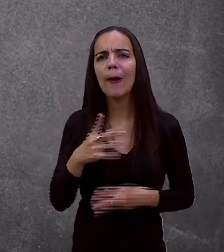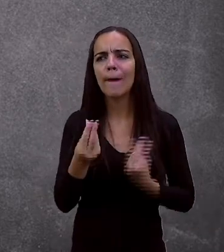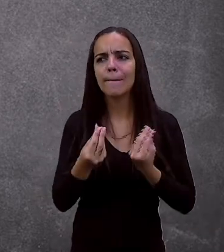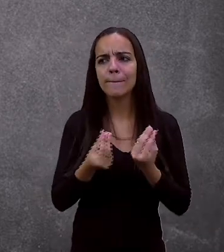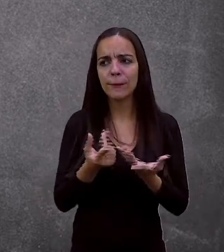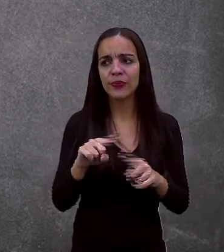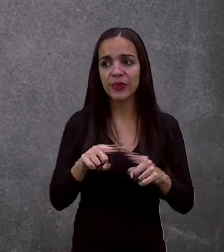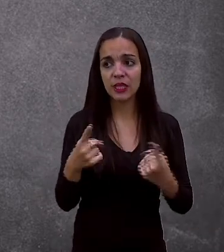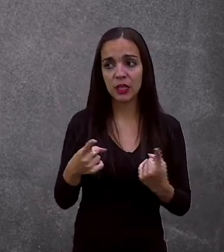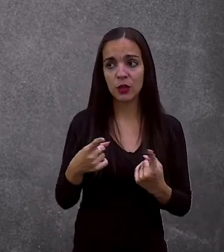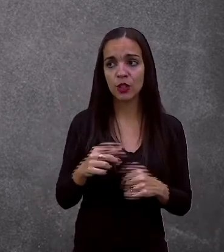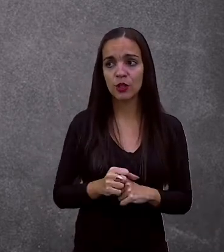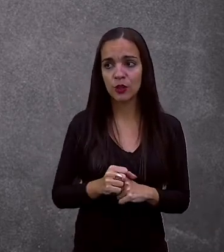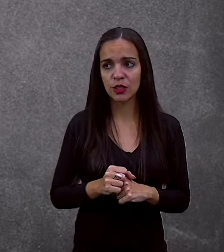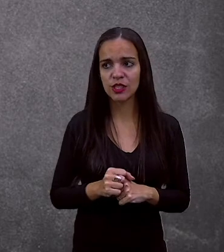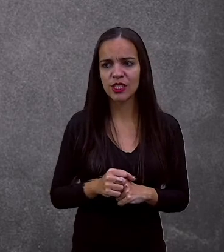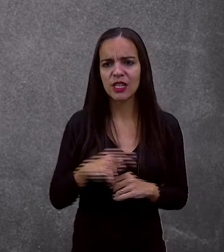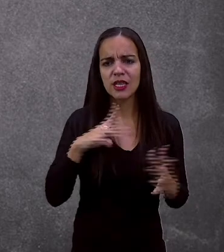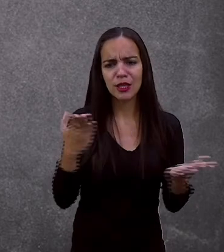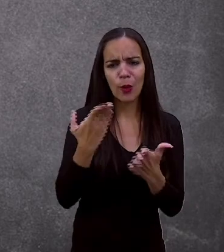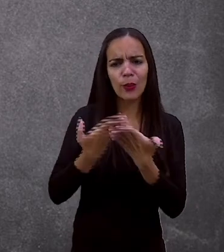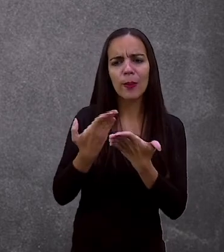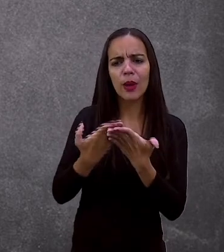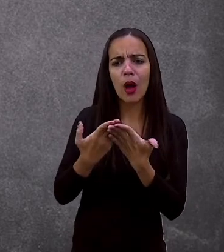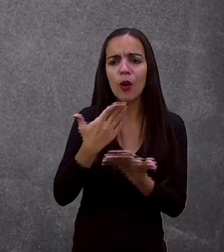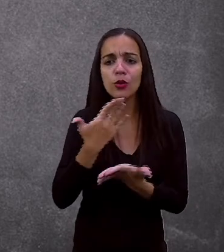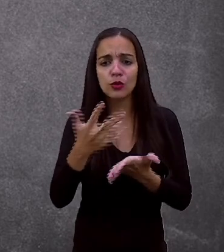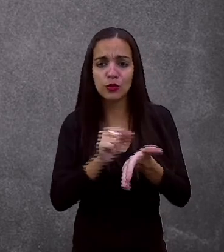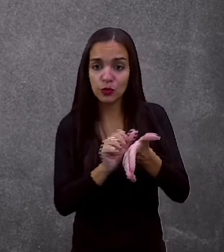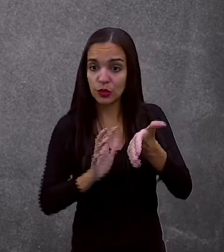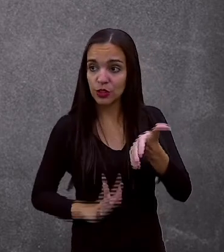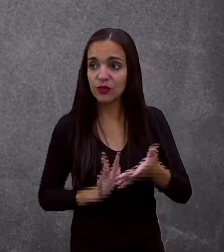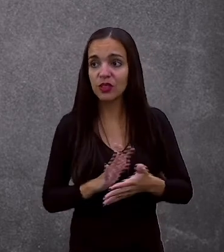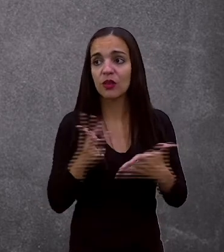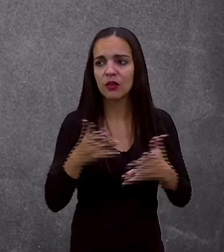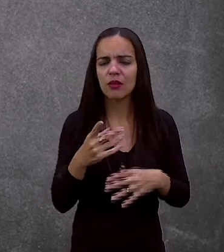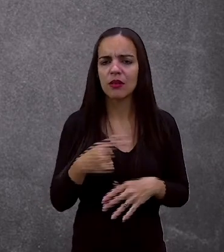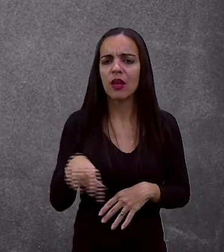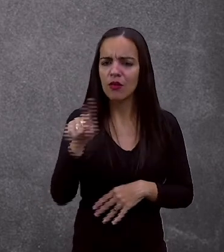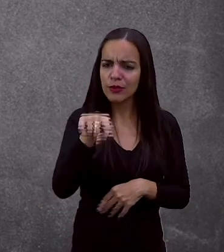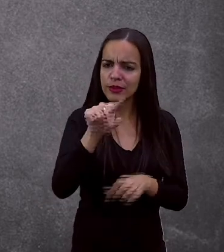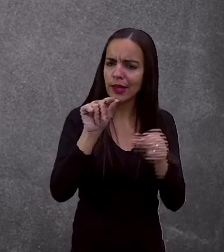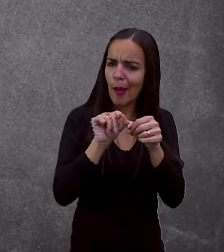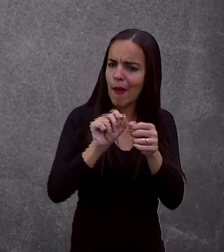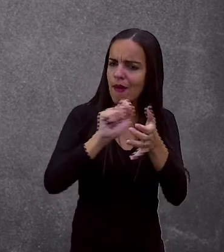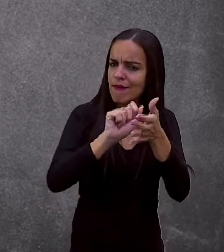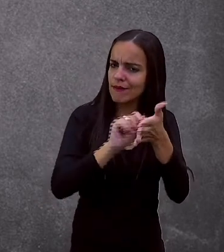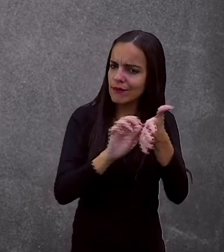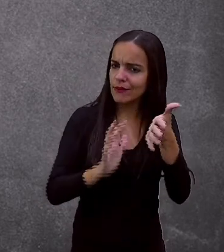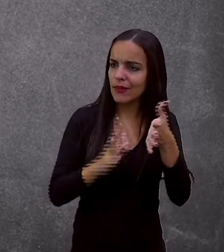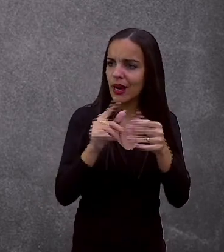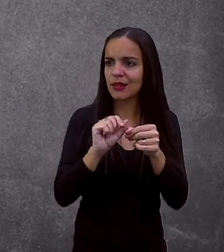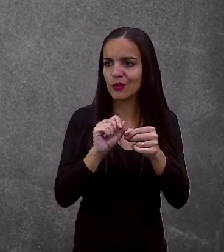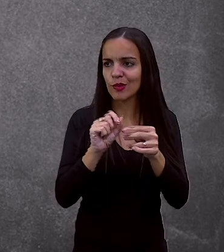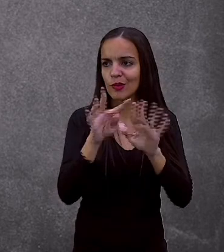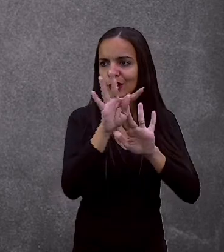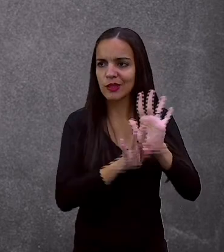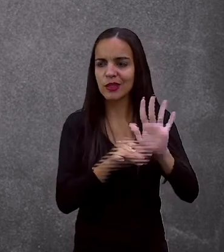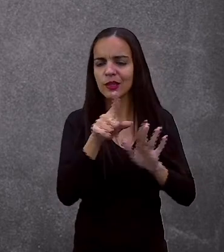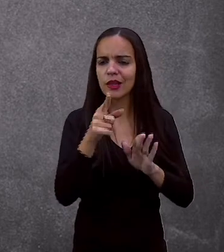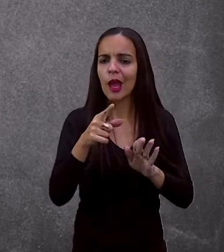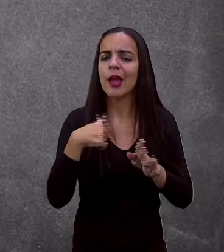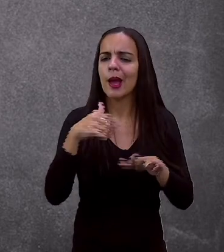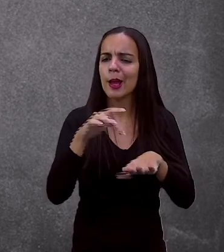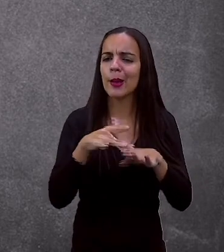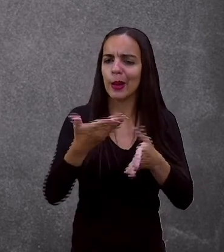Como proposta. Pra aula de hoje. O que que eu quero. Dizer pra vocês. Façam também. Um conto psicológico. E compartilhem